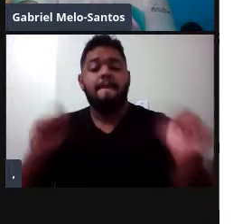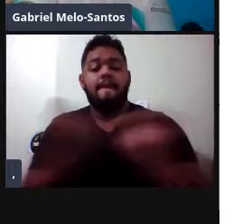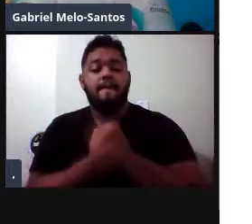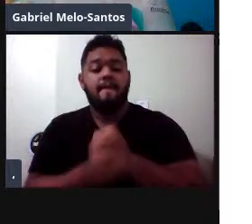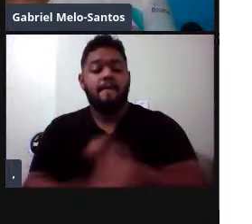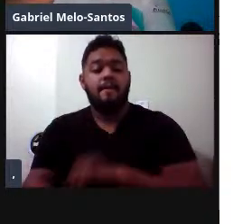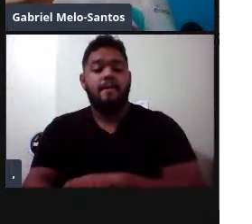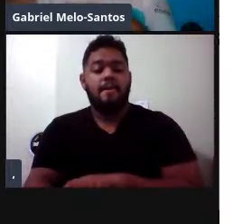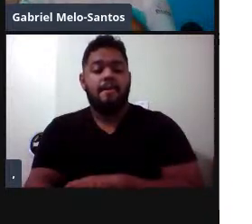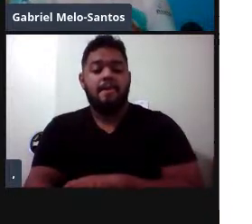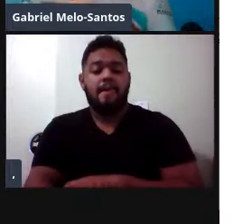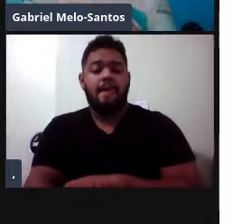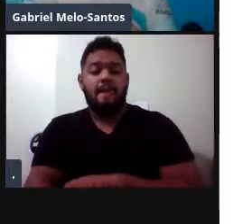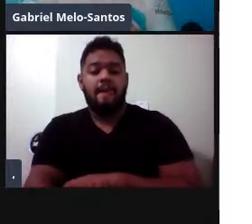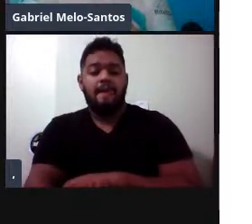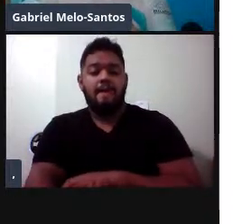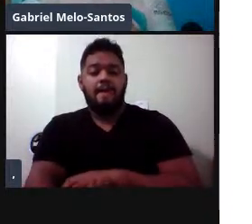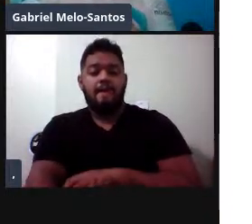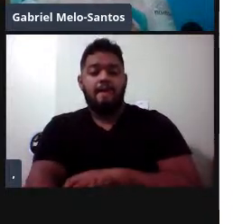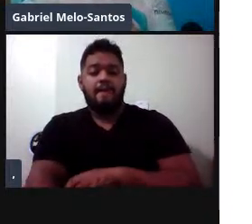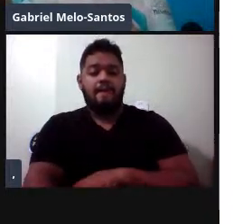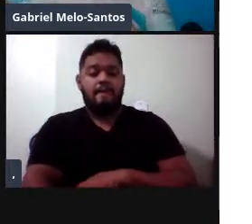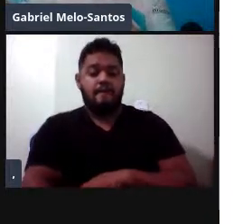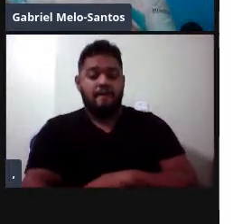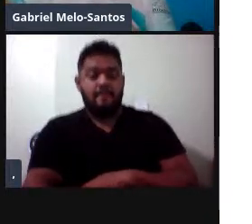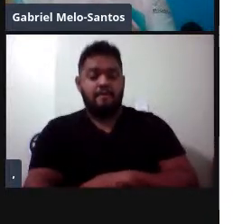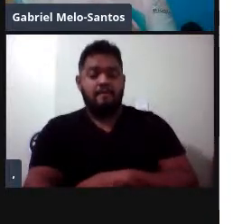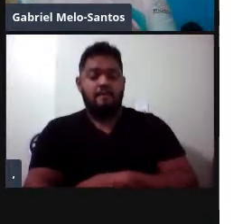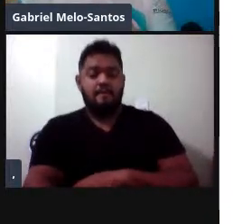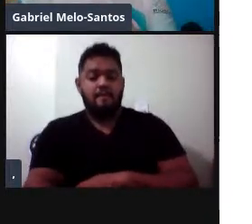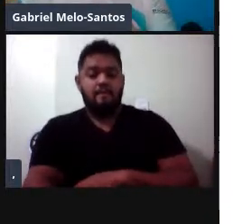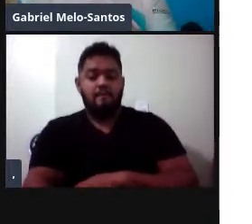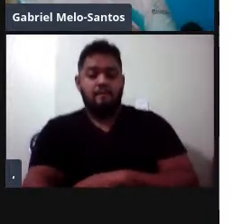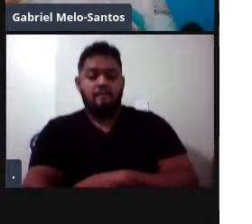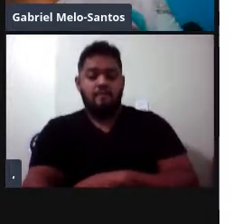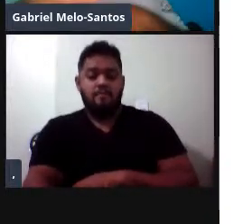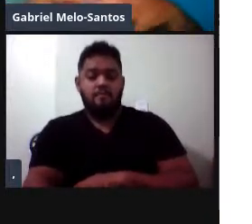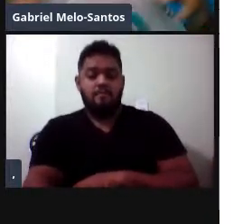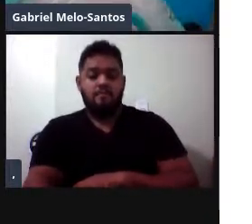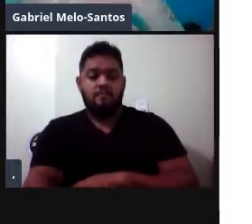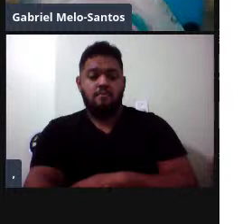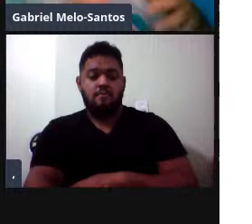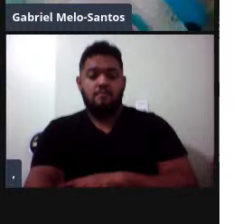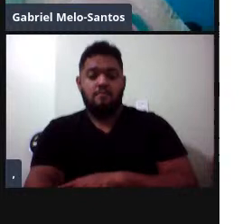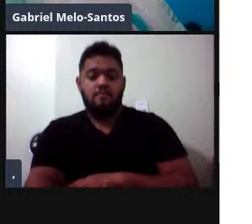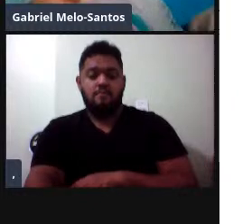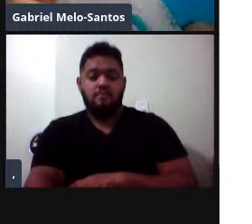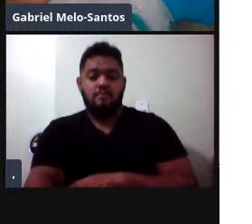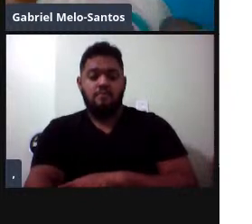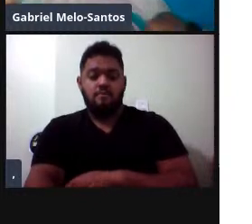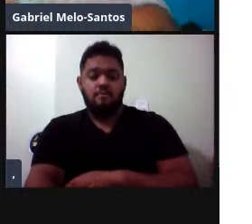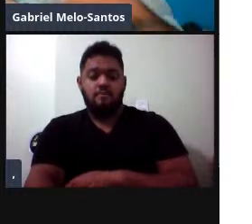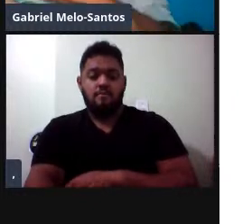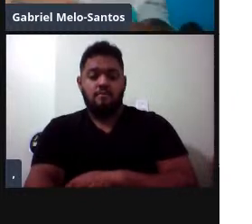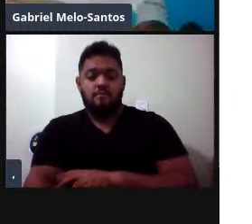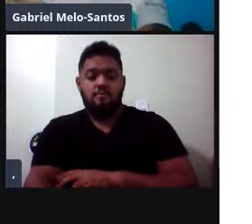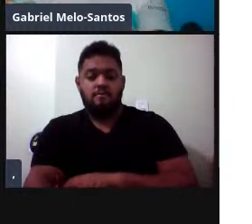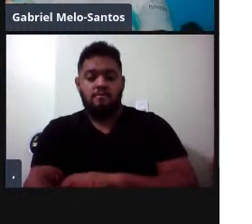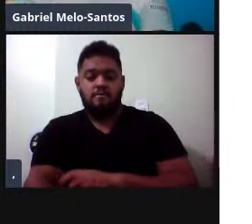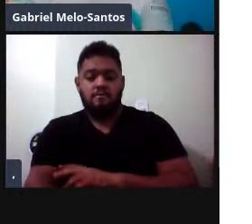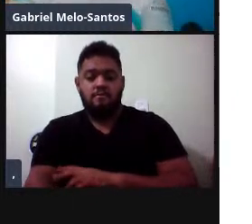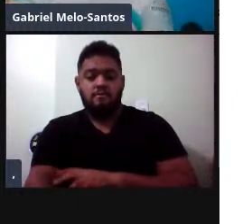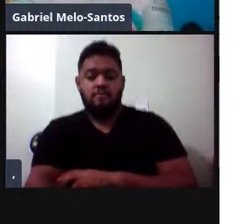comunicarem em distâncias médias ali no rio, que é um ambiente mais complexo, as ínglias não formam grupos tão coesas,